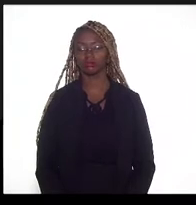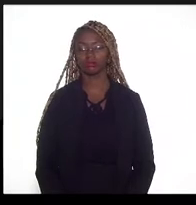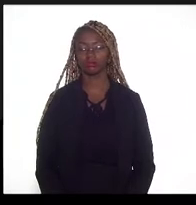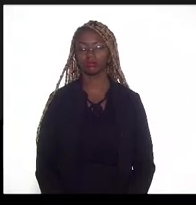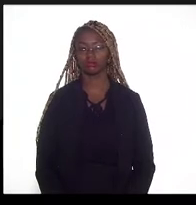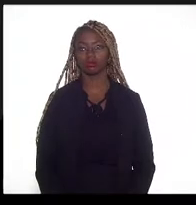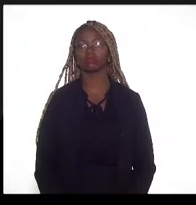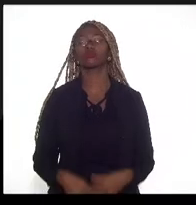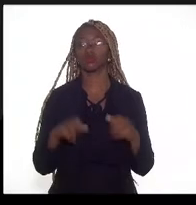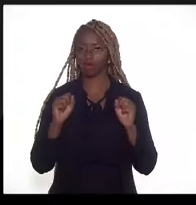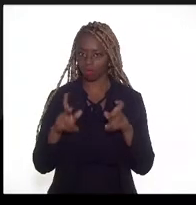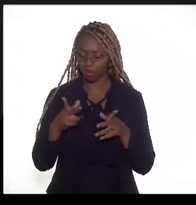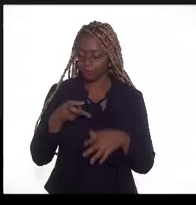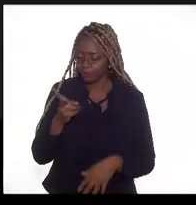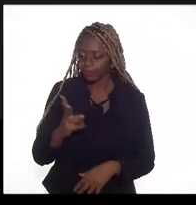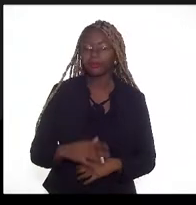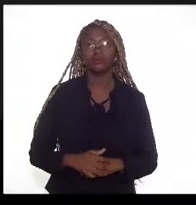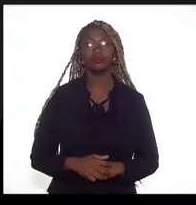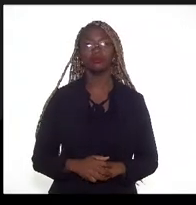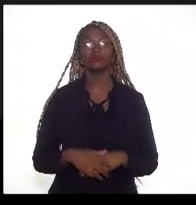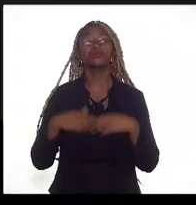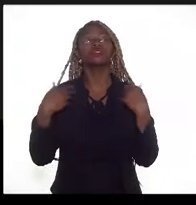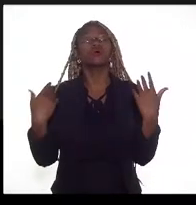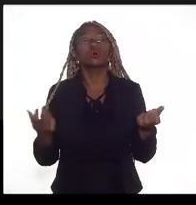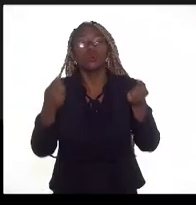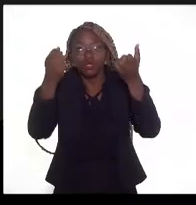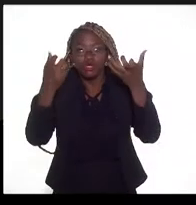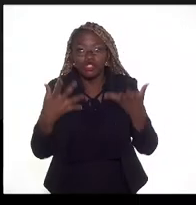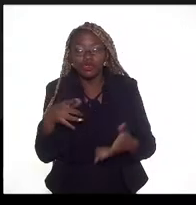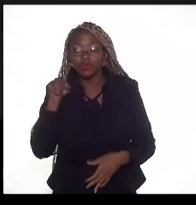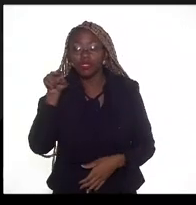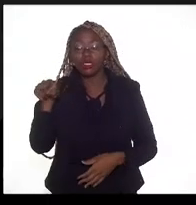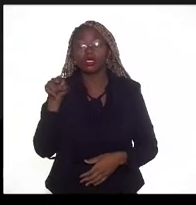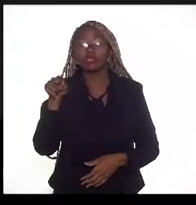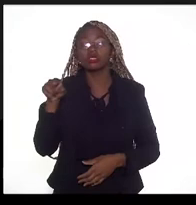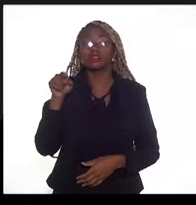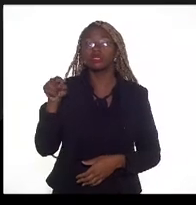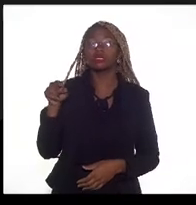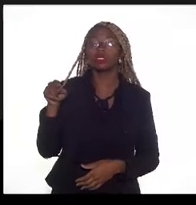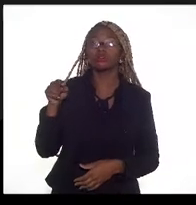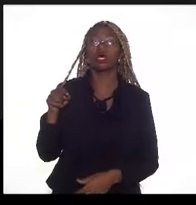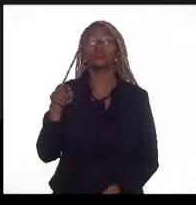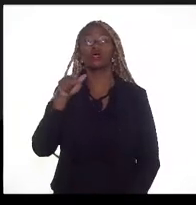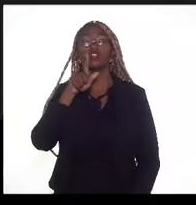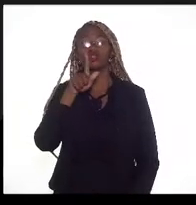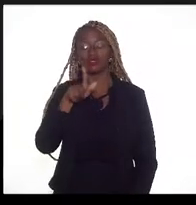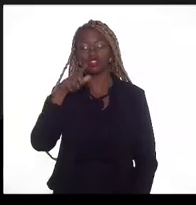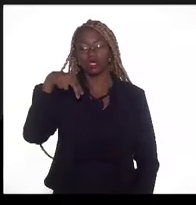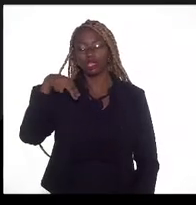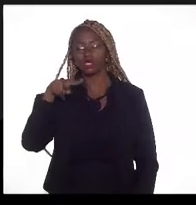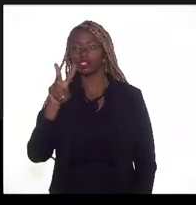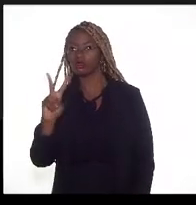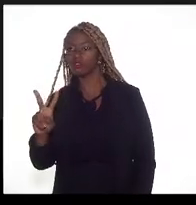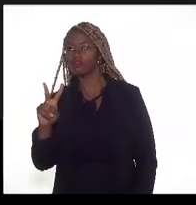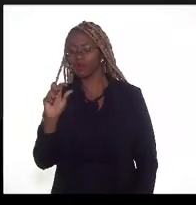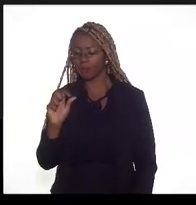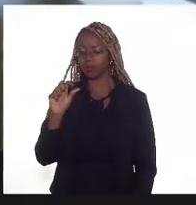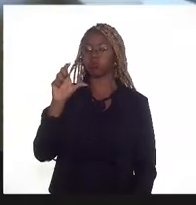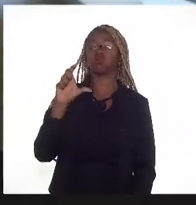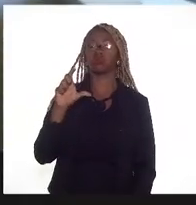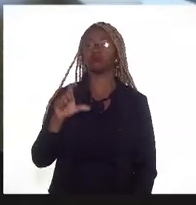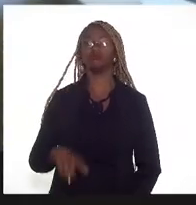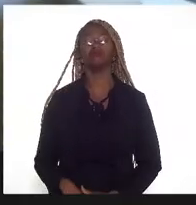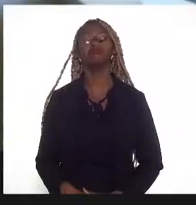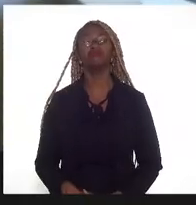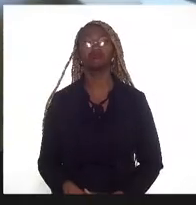Vamos lá. Qual a justificativa para o alto volume da rejeição do gás natural? Sobre o